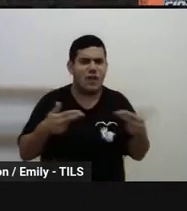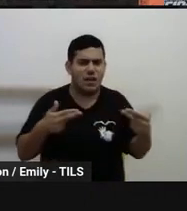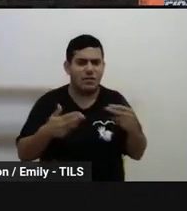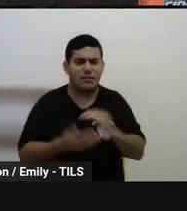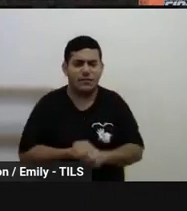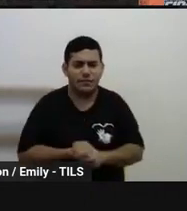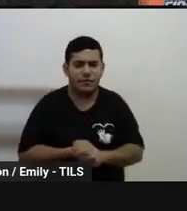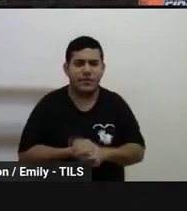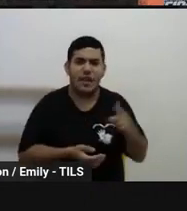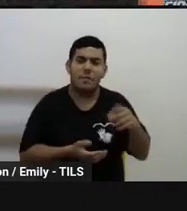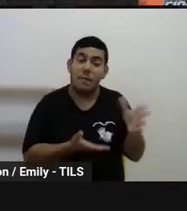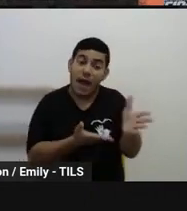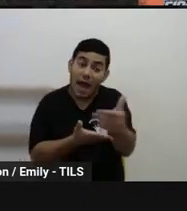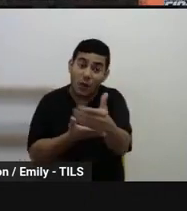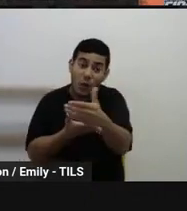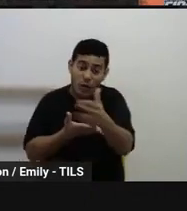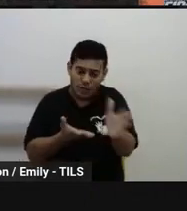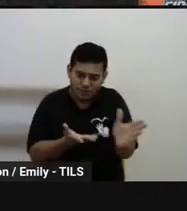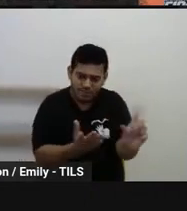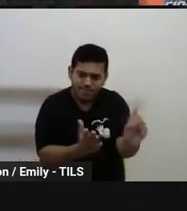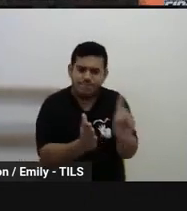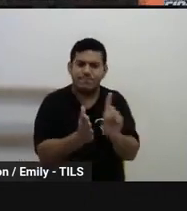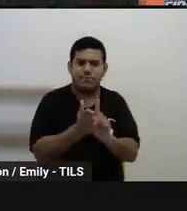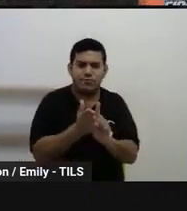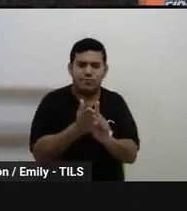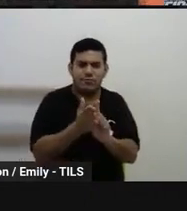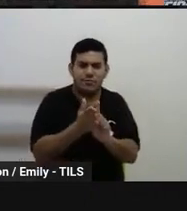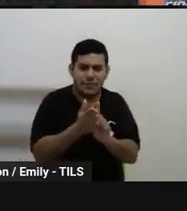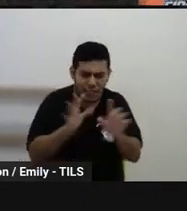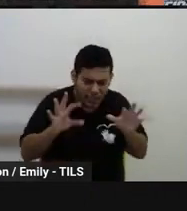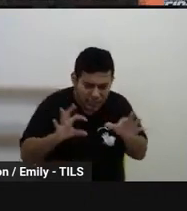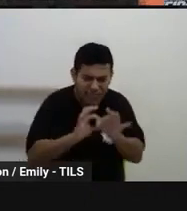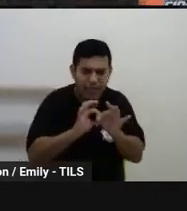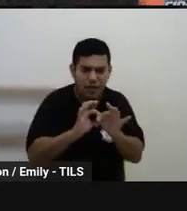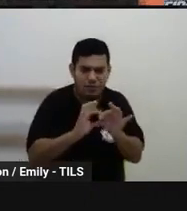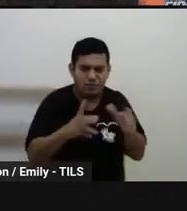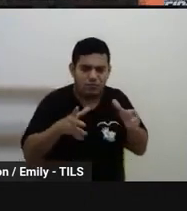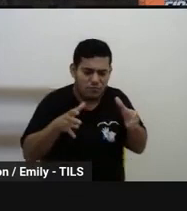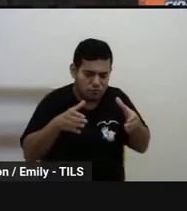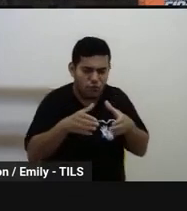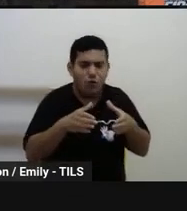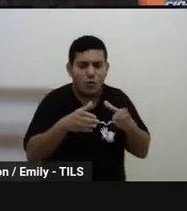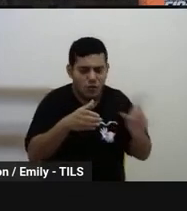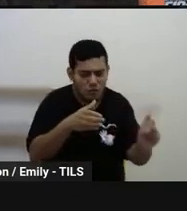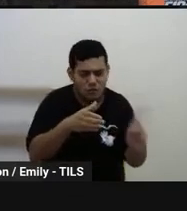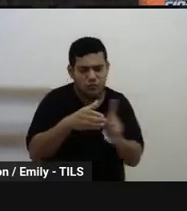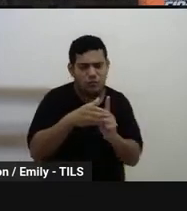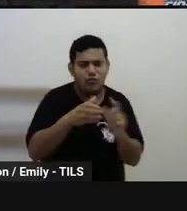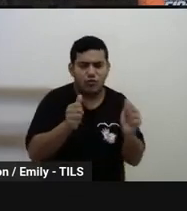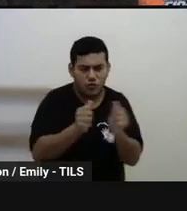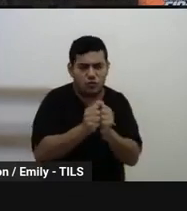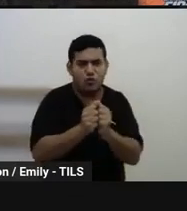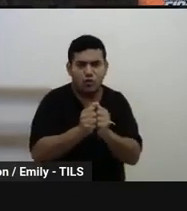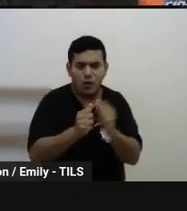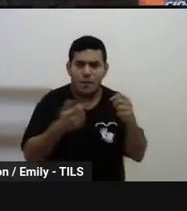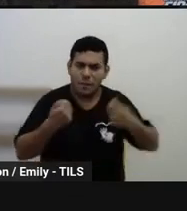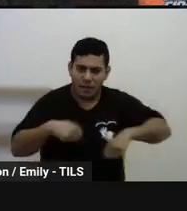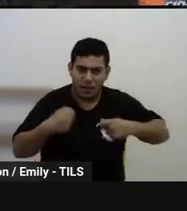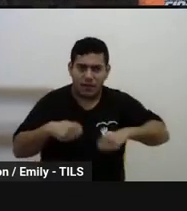acolher esse estudante e também integrar, né? Os nossos estudantes com essa vivência, com essa